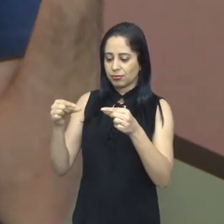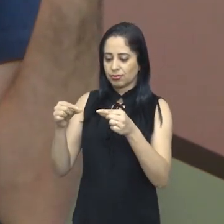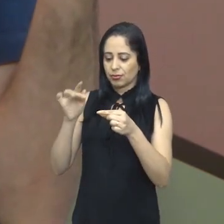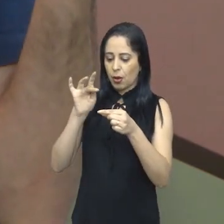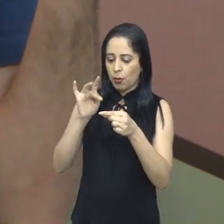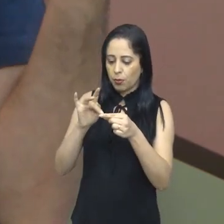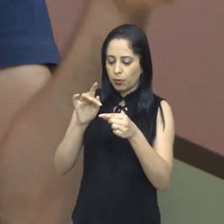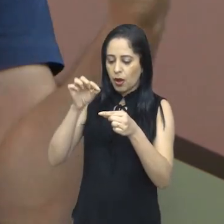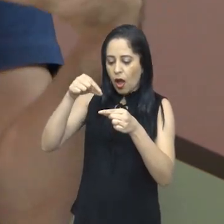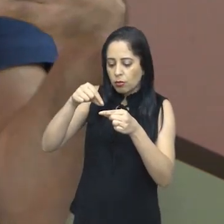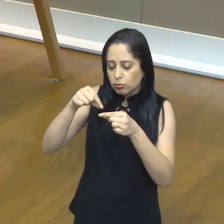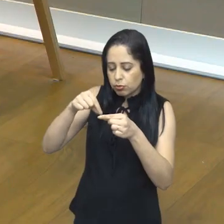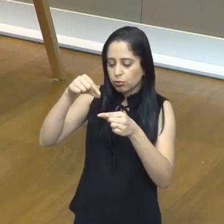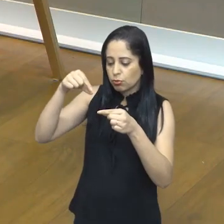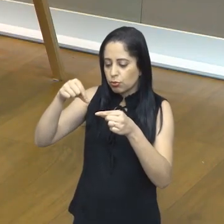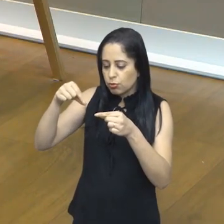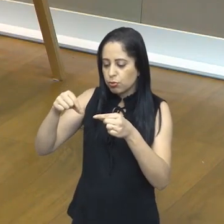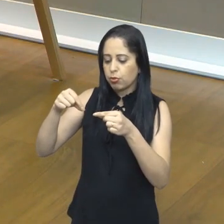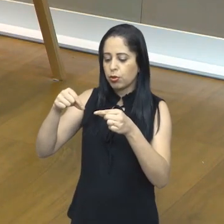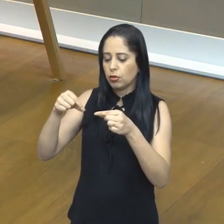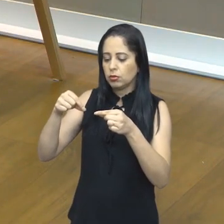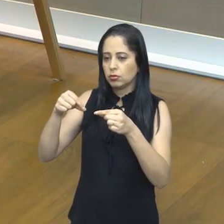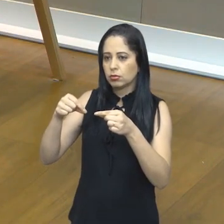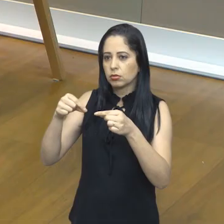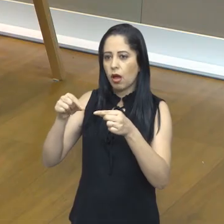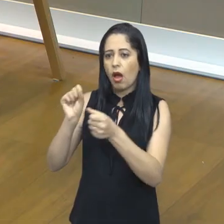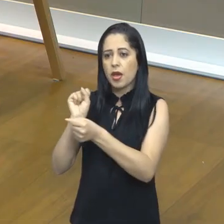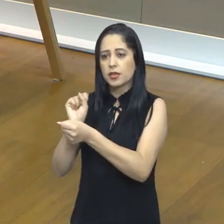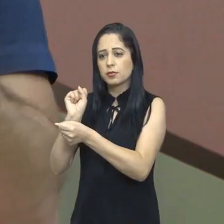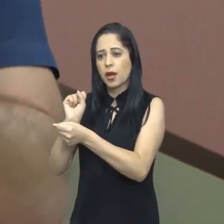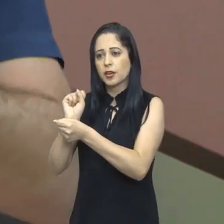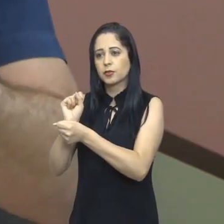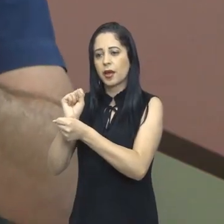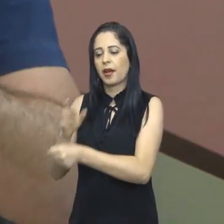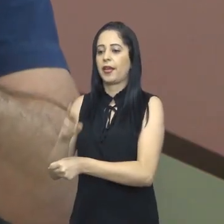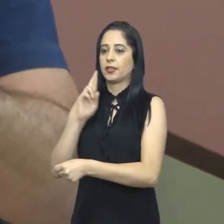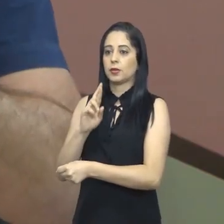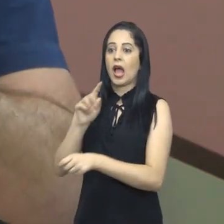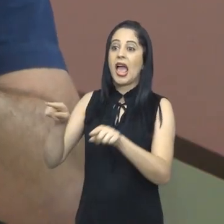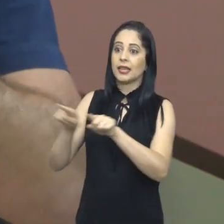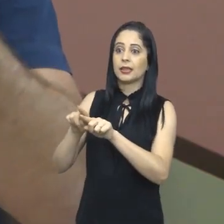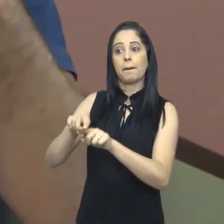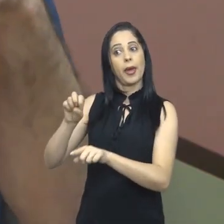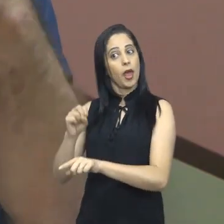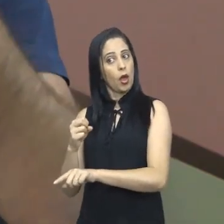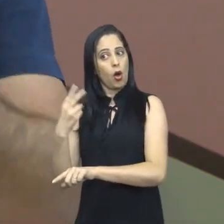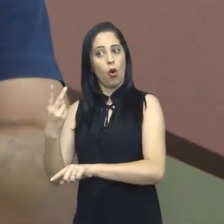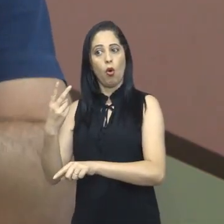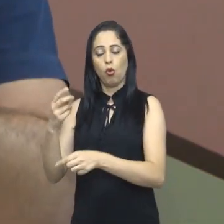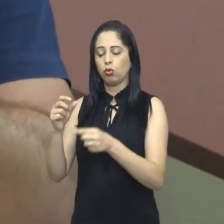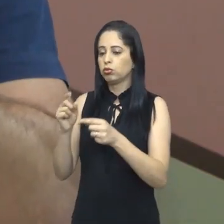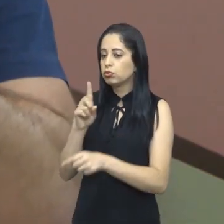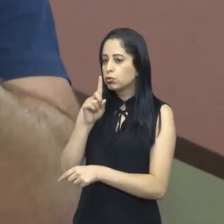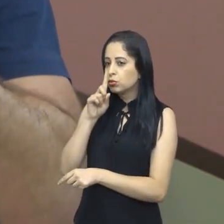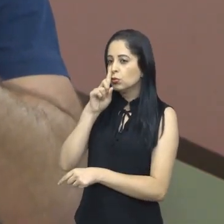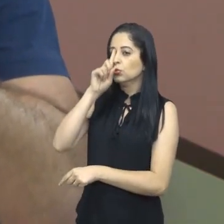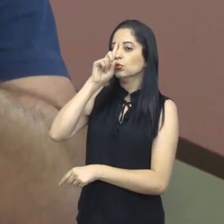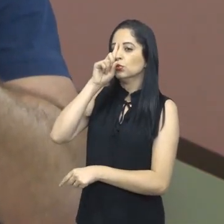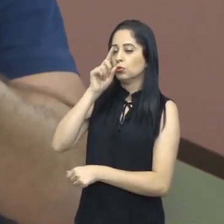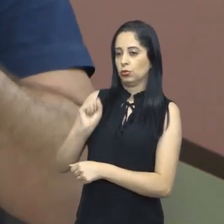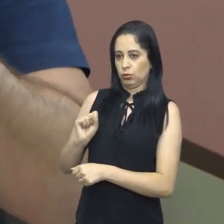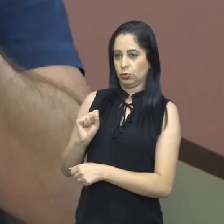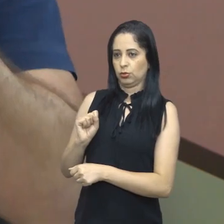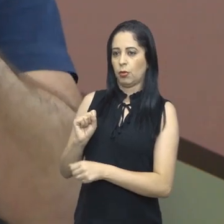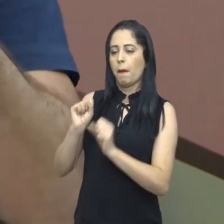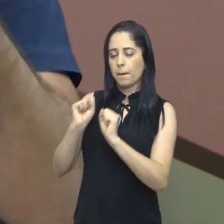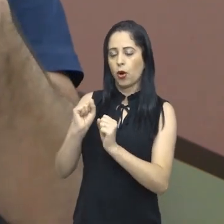Então, eu me tranco numa casa, no meu quarto, e eu mesmo me testo, embora eu tenha que enfiar o cotonete lá dentro e as pessoas podem ter aflição com relação a isso.